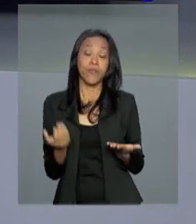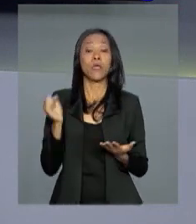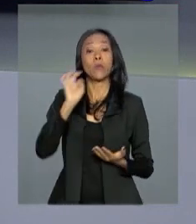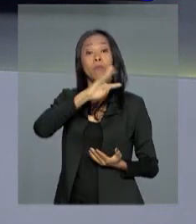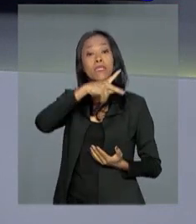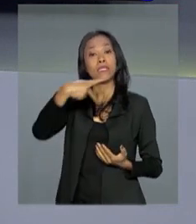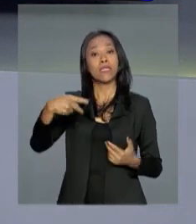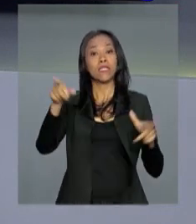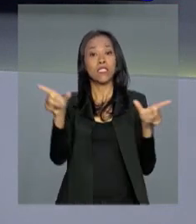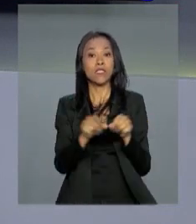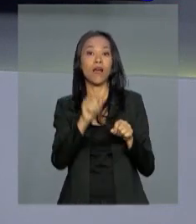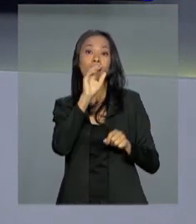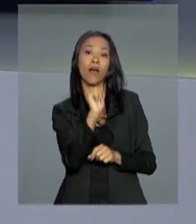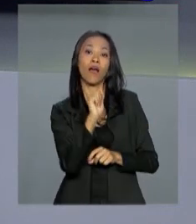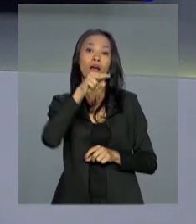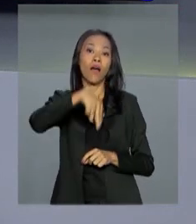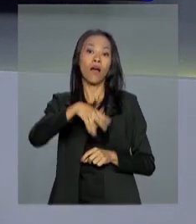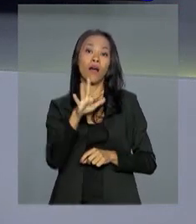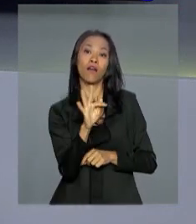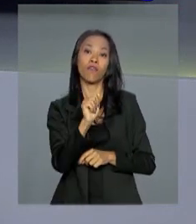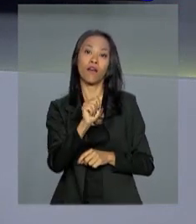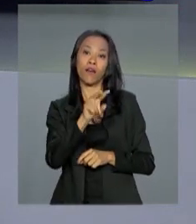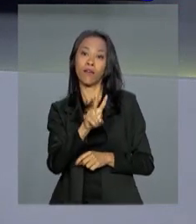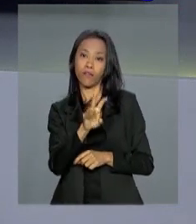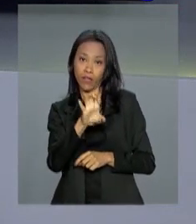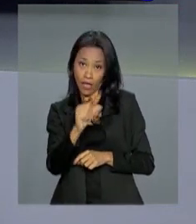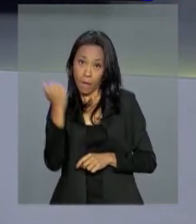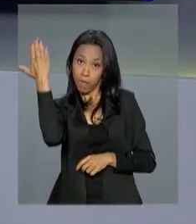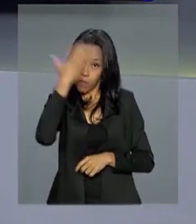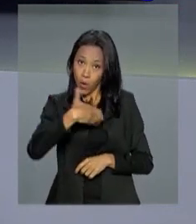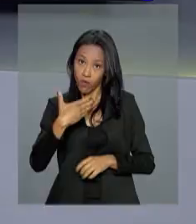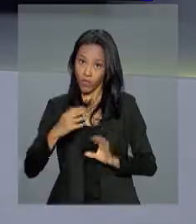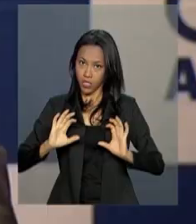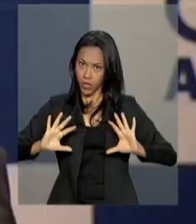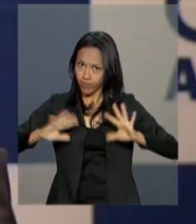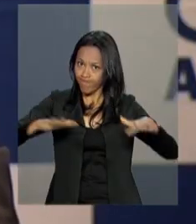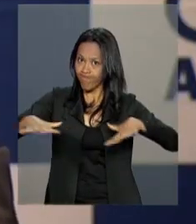Anfave, Antônio Megali, os resultados mostram reaquecimento do mercado.